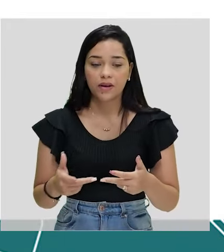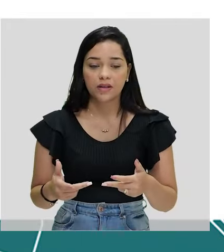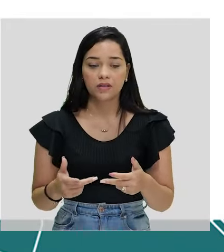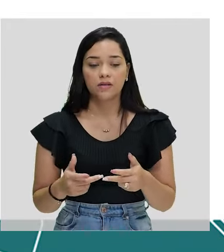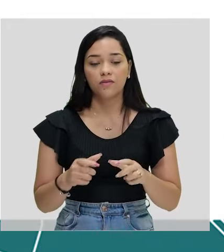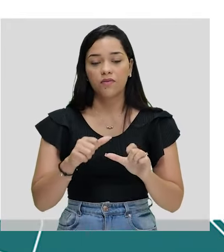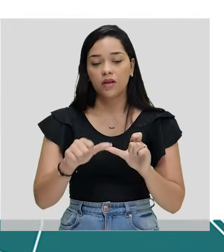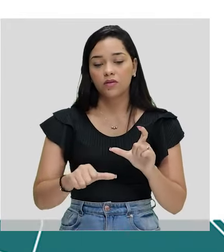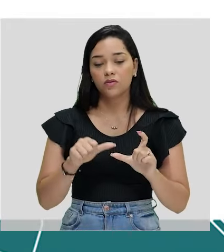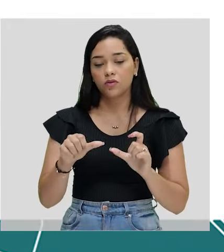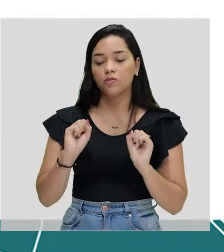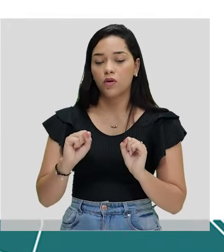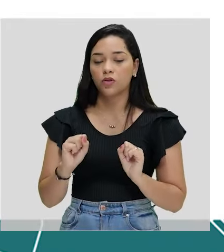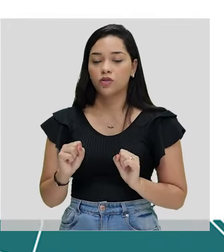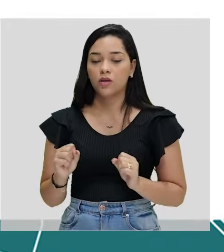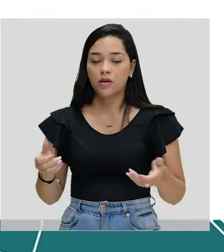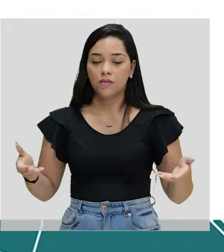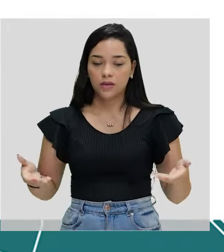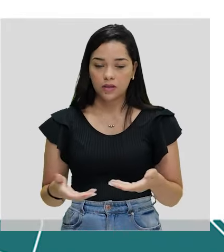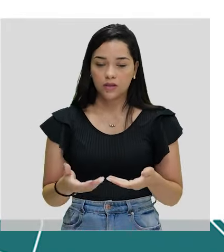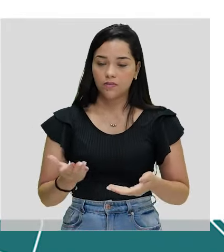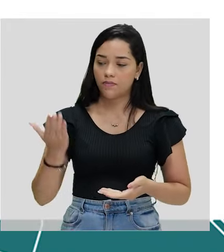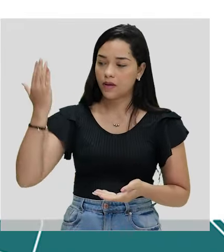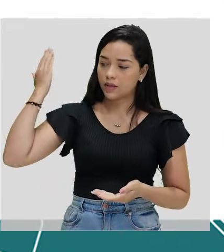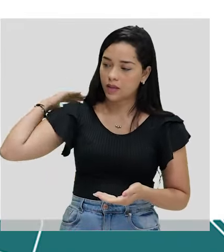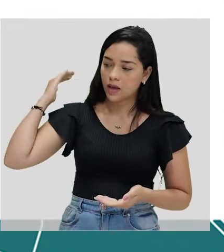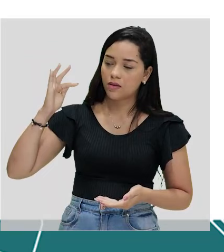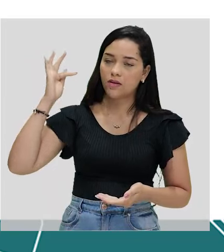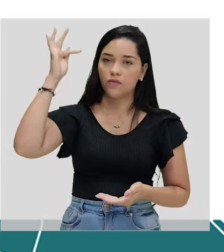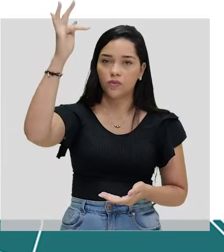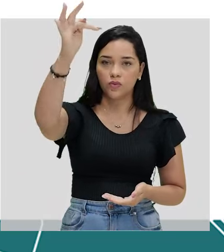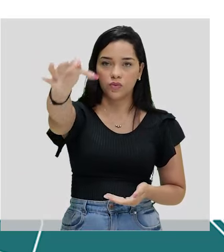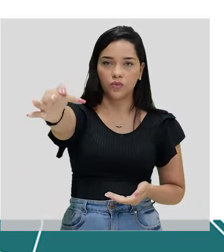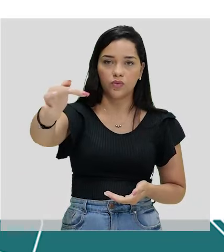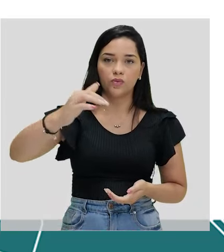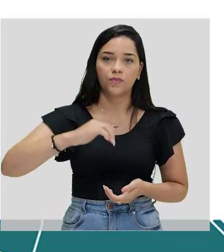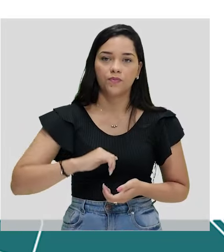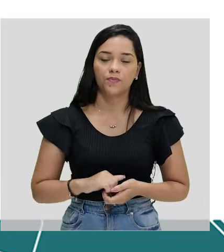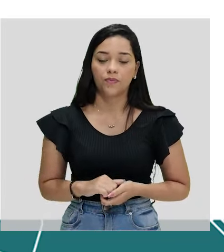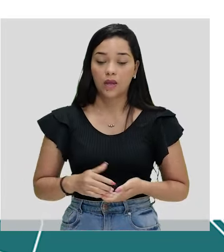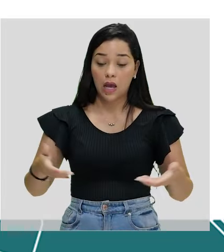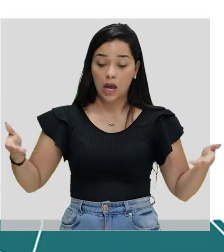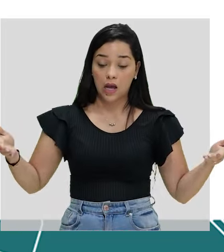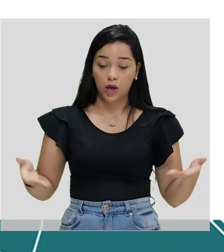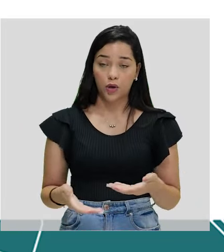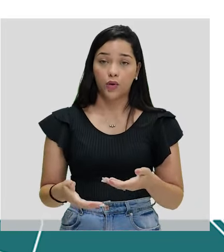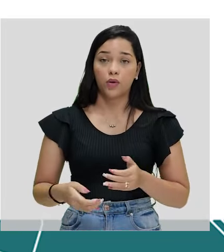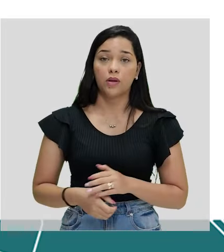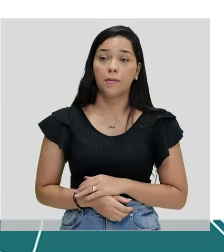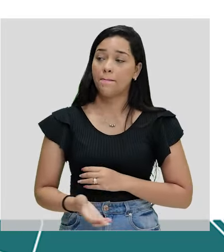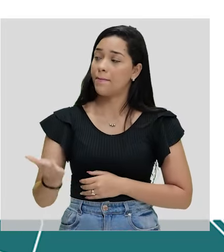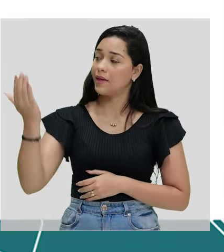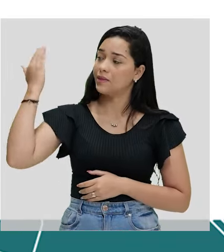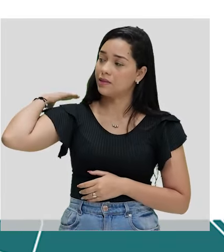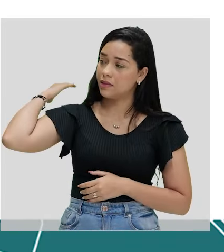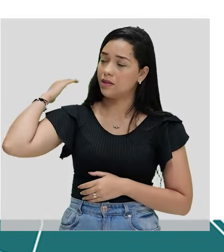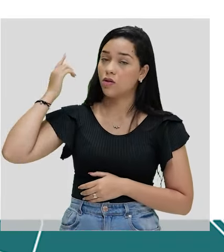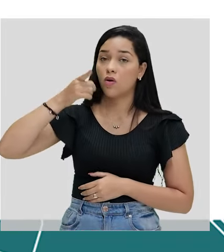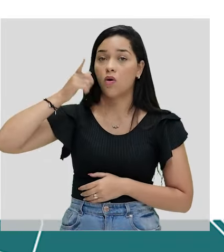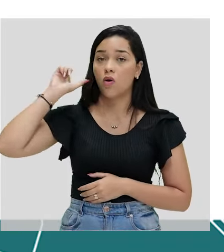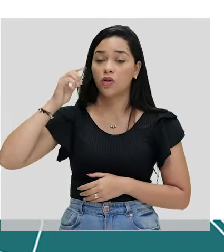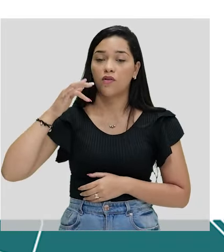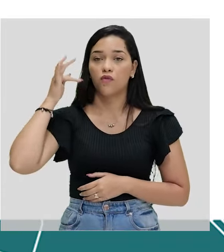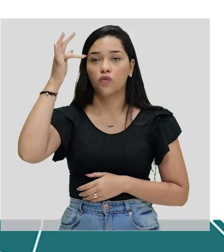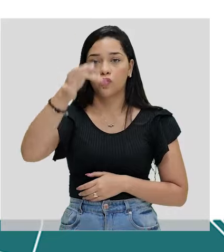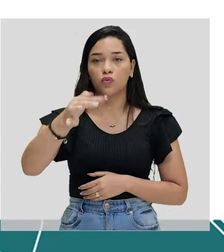podem ser presente, pretérito e futuro. Futuro, presente, agora, pretérito. Ontem,